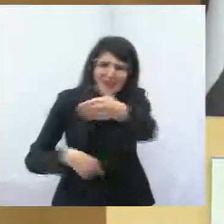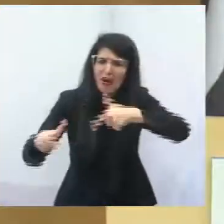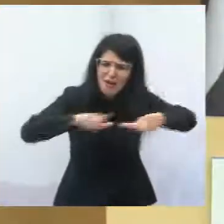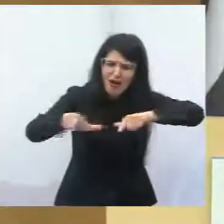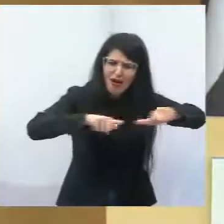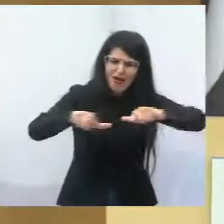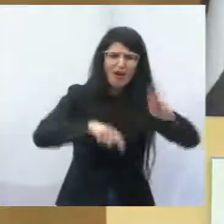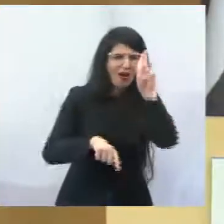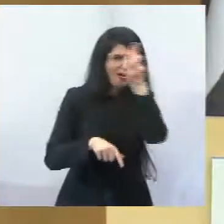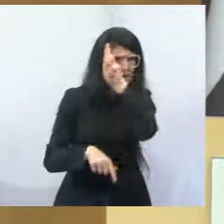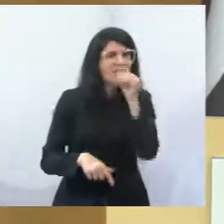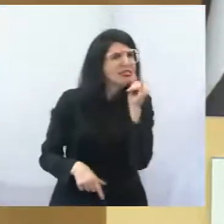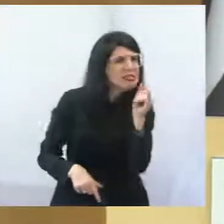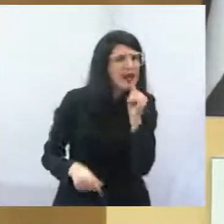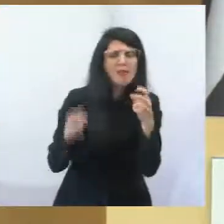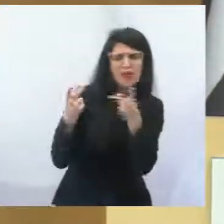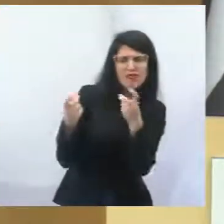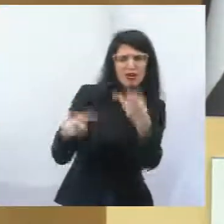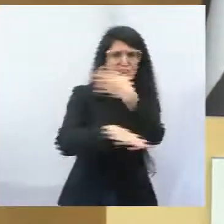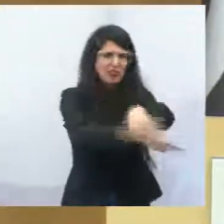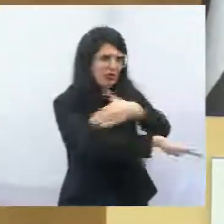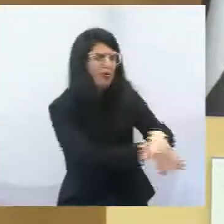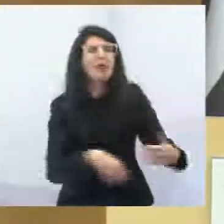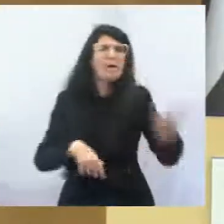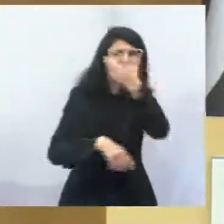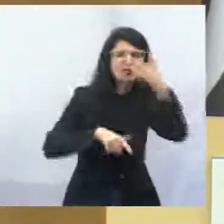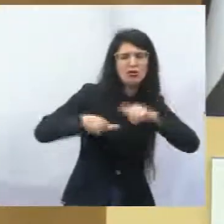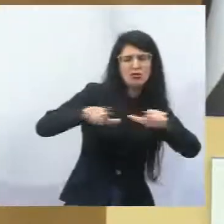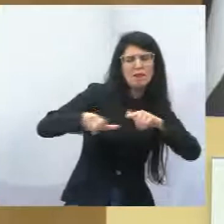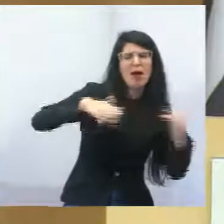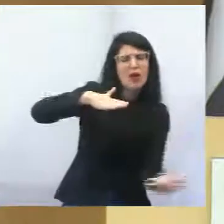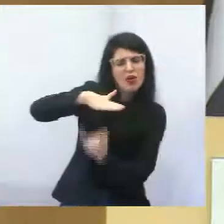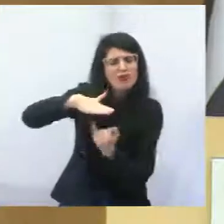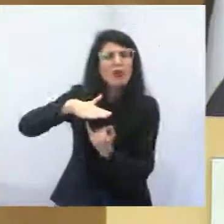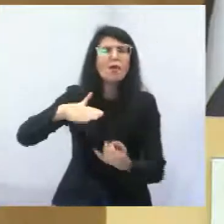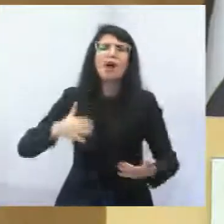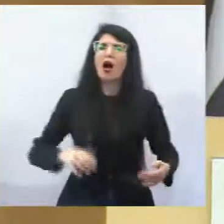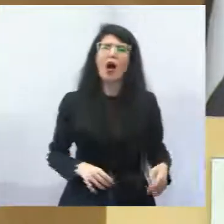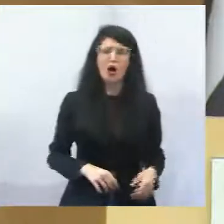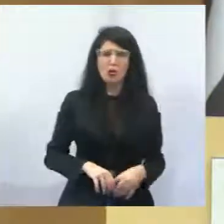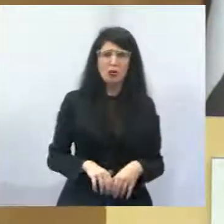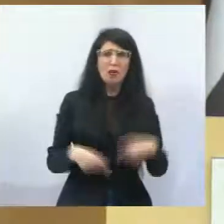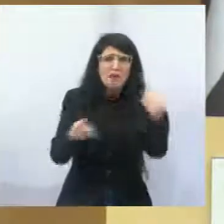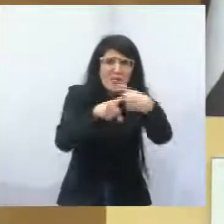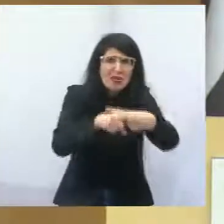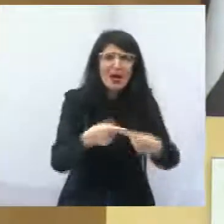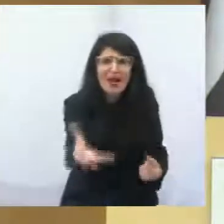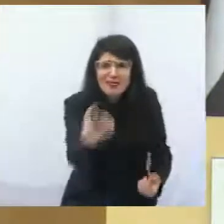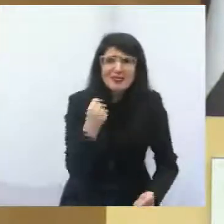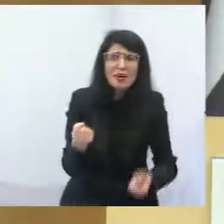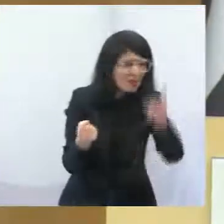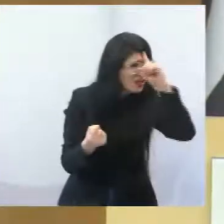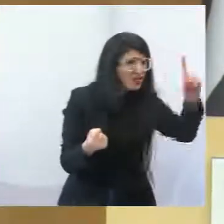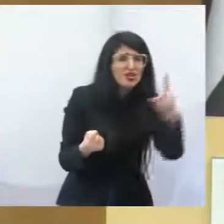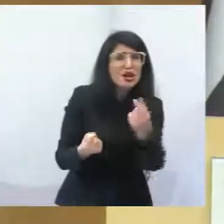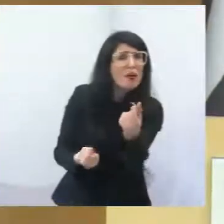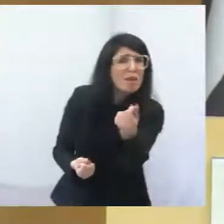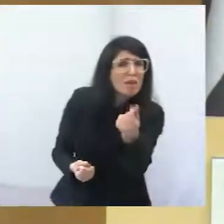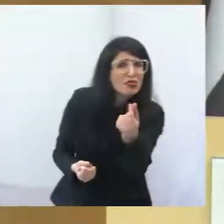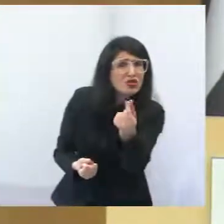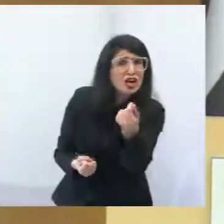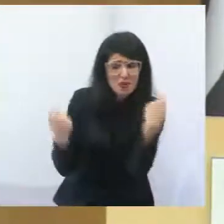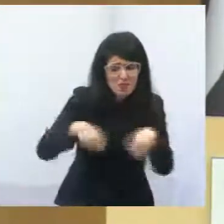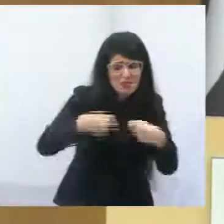vendedores ambulantes, como trabalhadores informais, porque se não receber no dia, não tem o que comer no dia